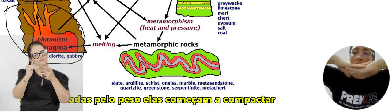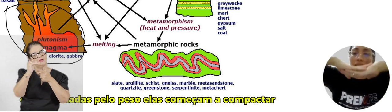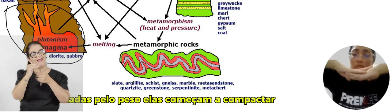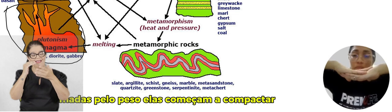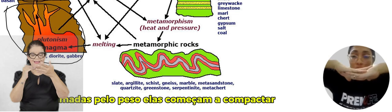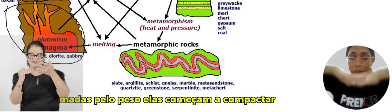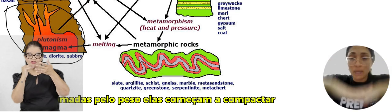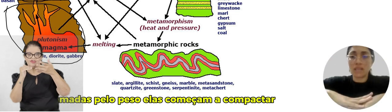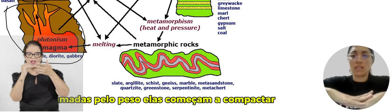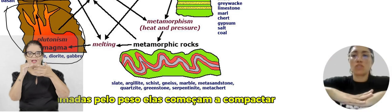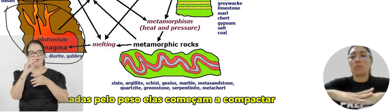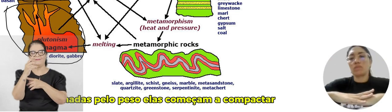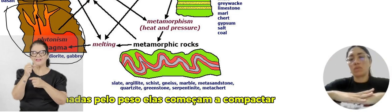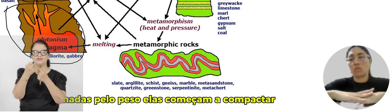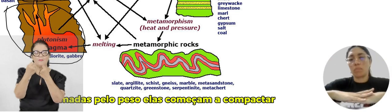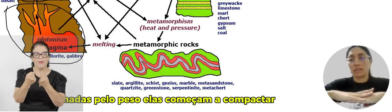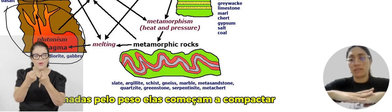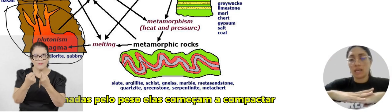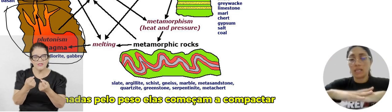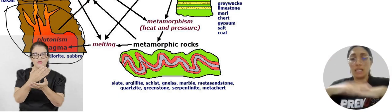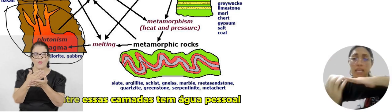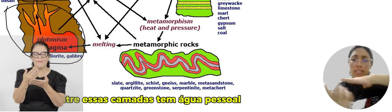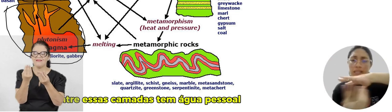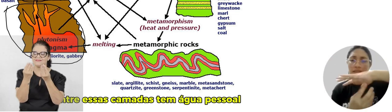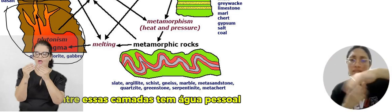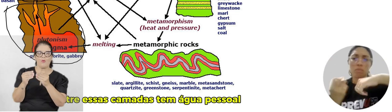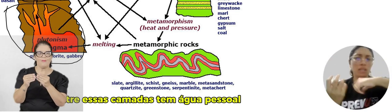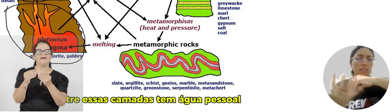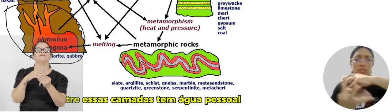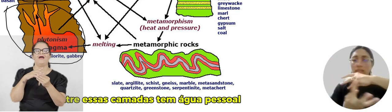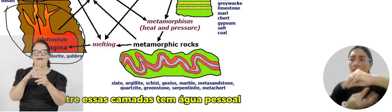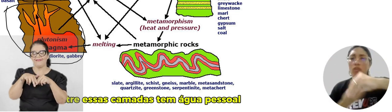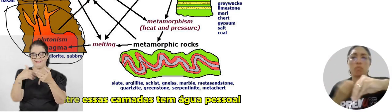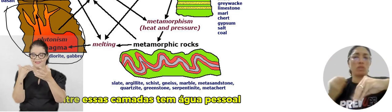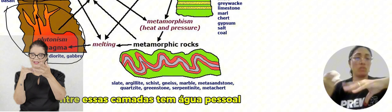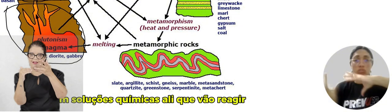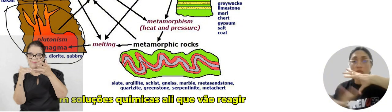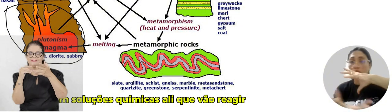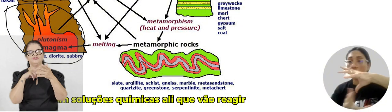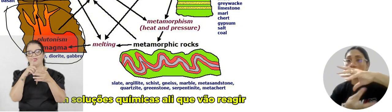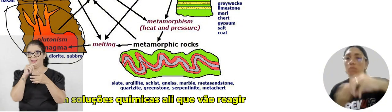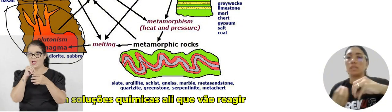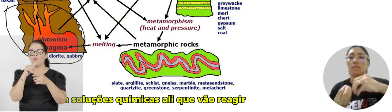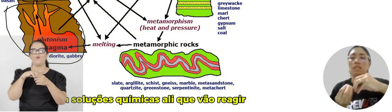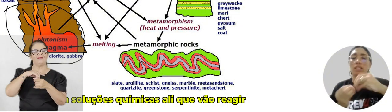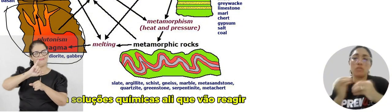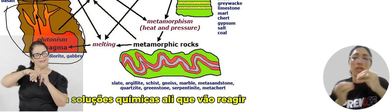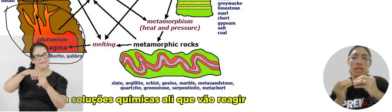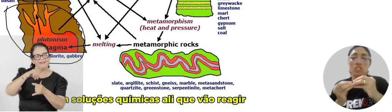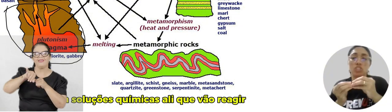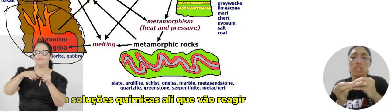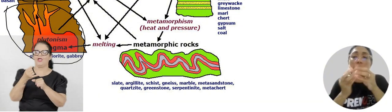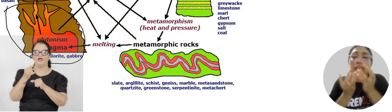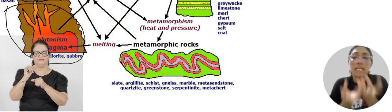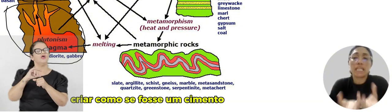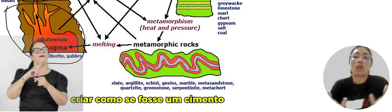Essas camadas, pelo peso, elas começam a compactar. Entre essas camadas tem água, pessoal, tem soluções químicas ali que vão